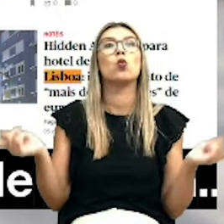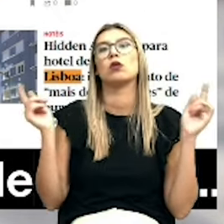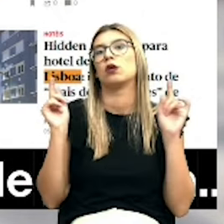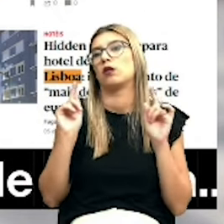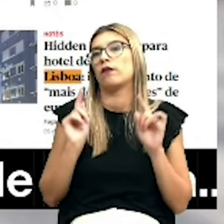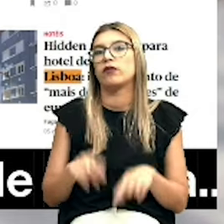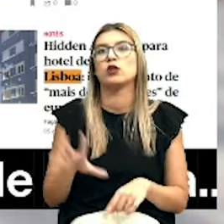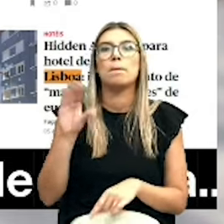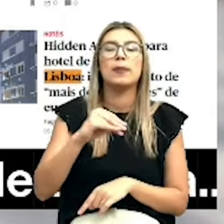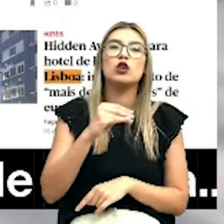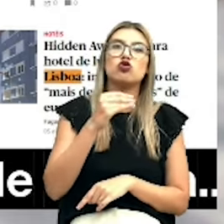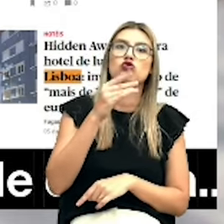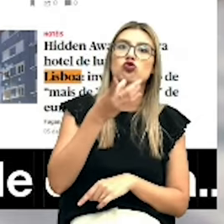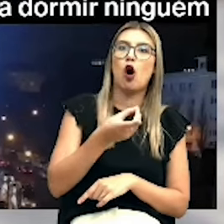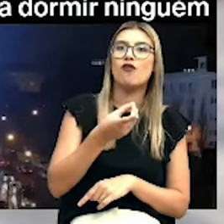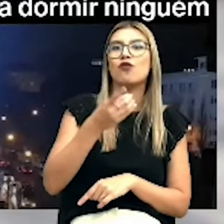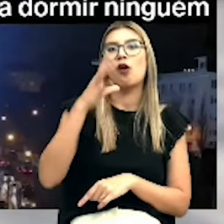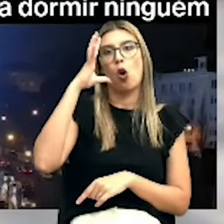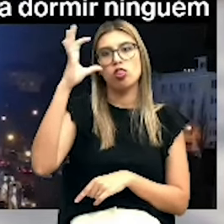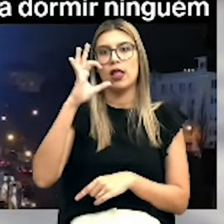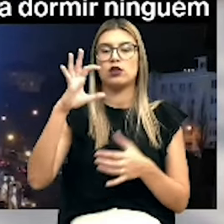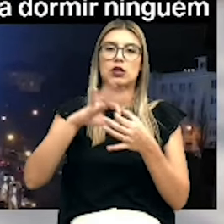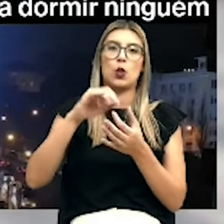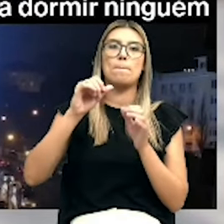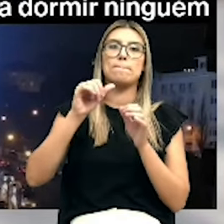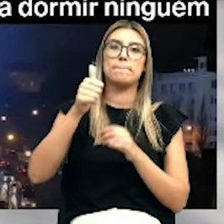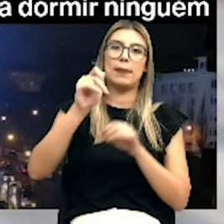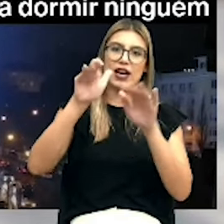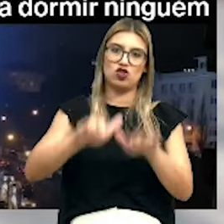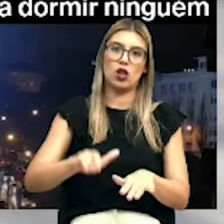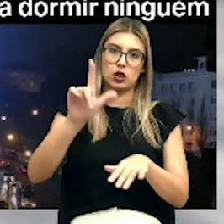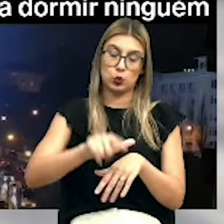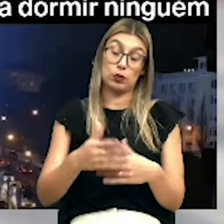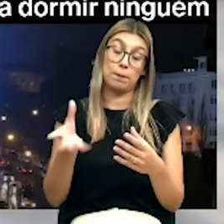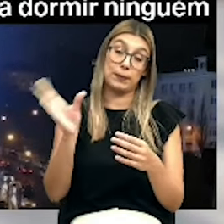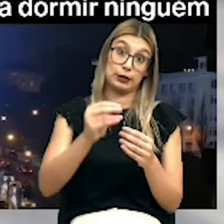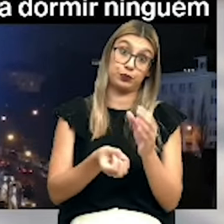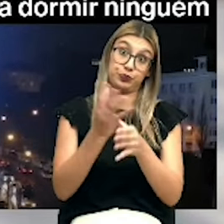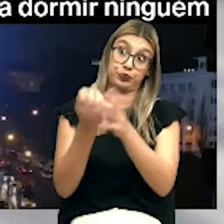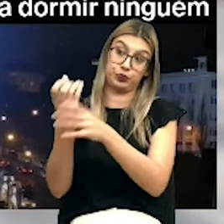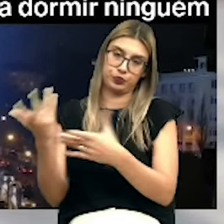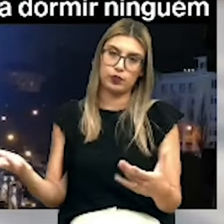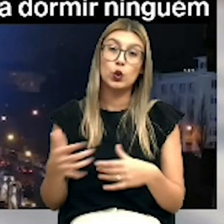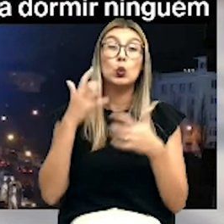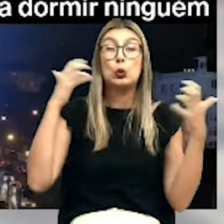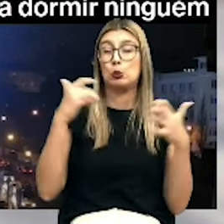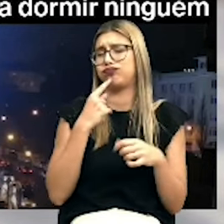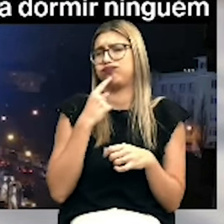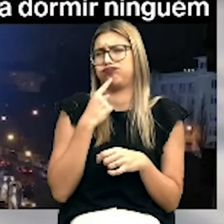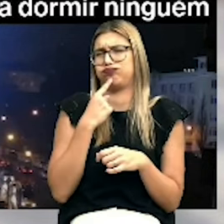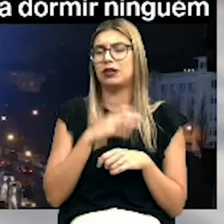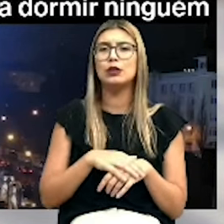mais 8 novos hotéis, só na Baixa de Lisboa. Depois o ruído à noite, todos sabemos, é ensurdecedor. Temos muita